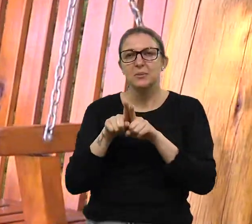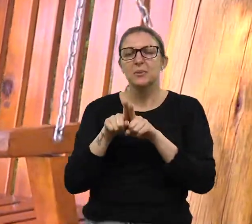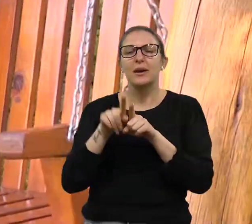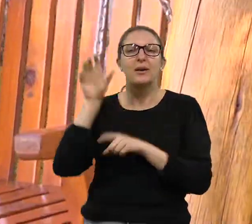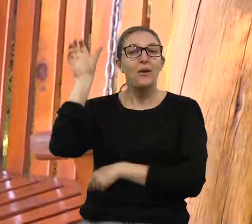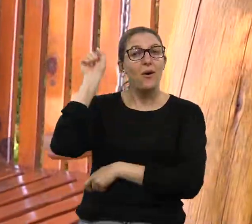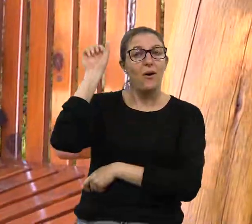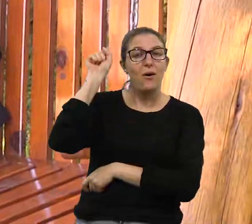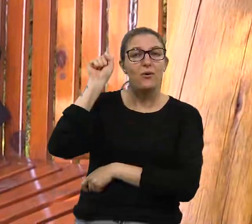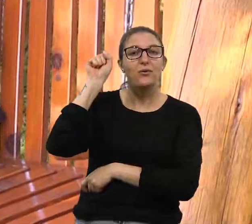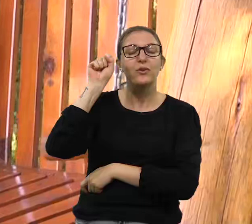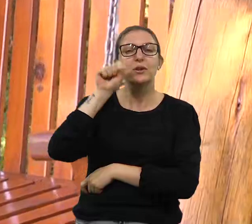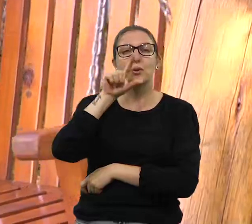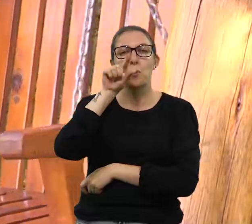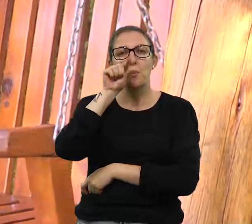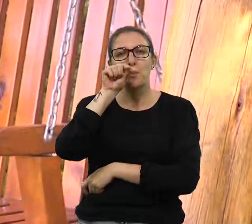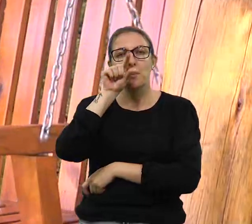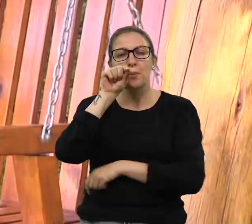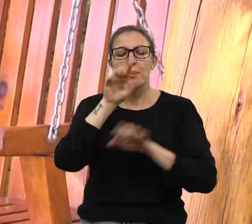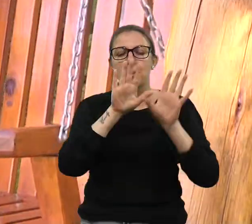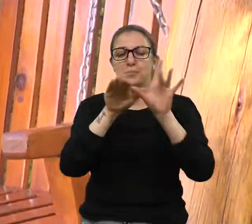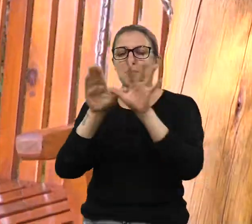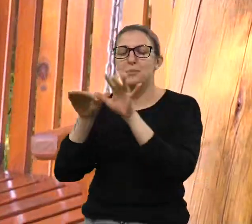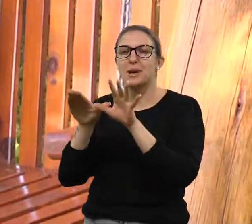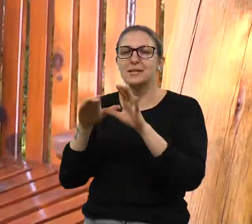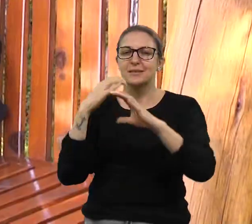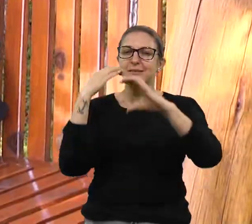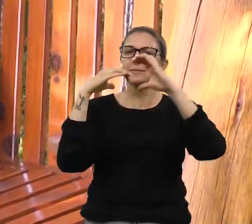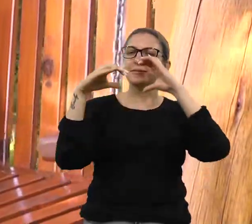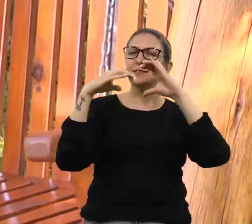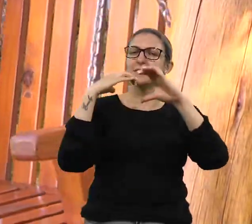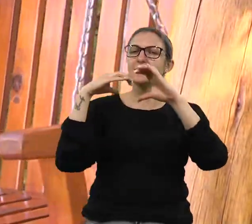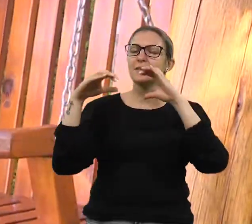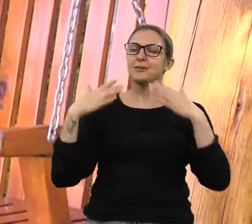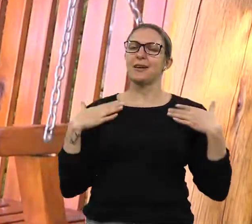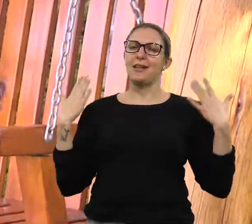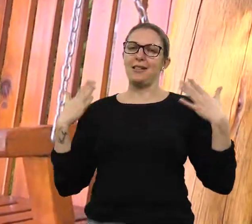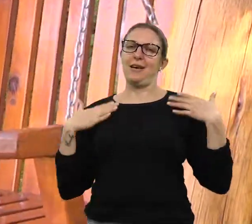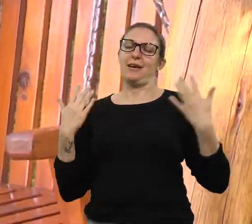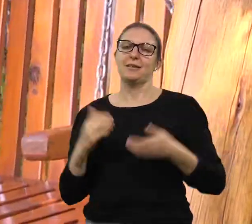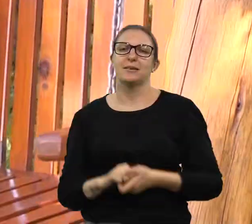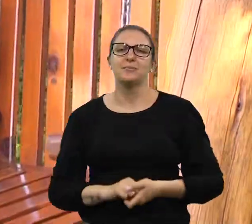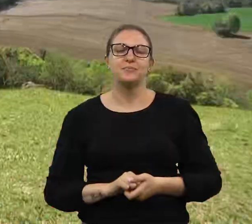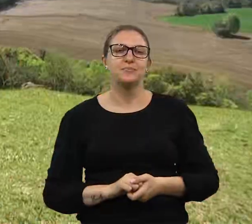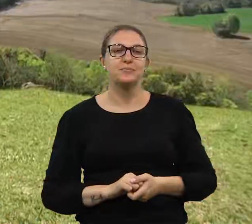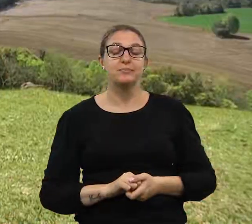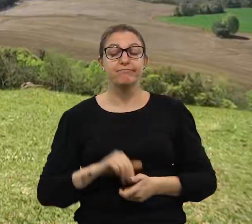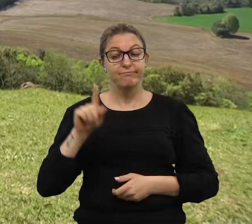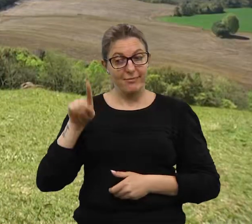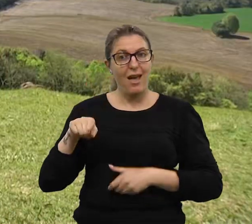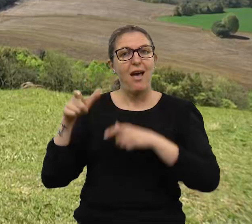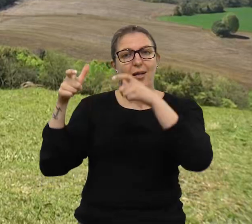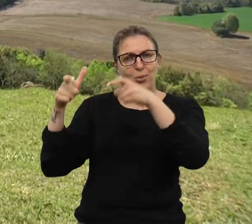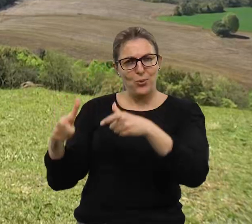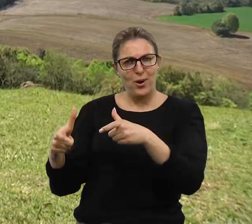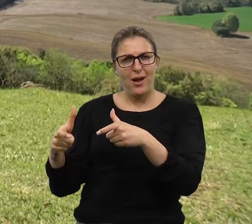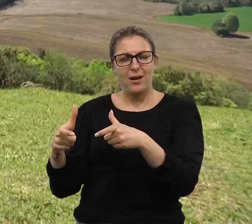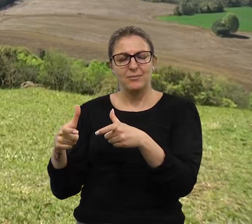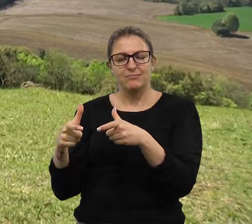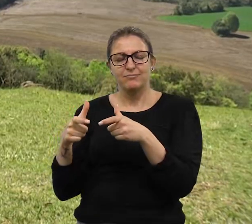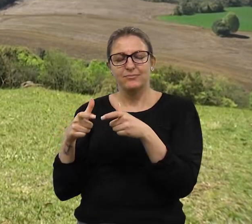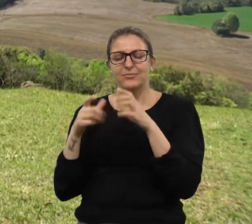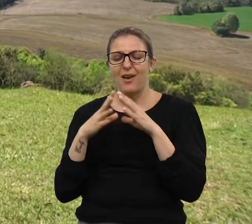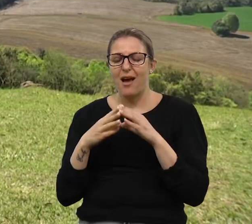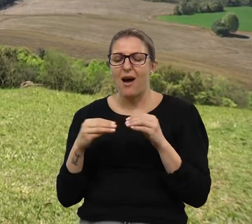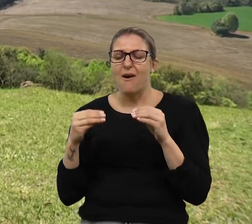acompanhada daquela trilha de fundo, ao som dos pequenos e alegres pássaros. E não é de hoje que